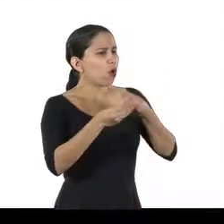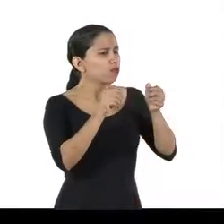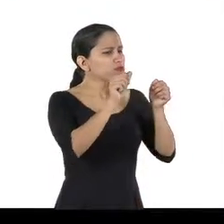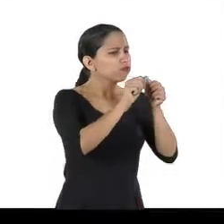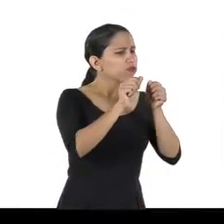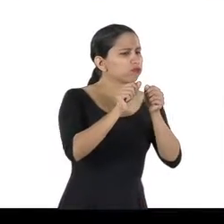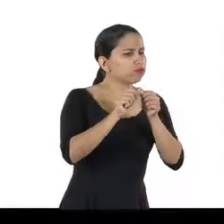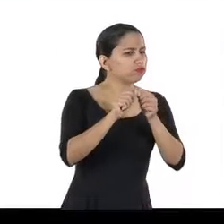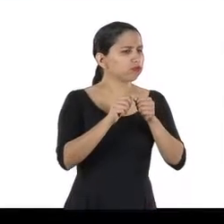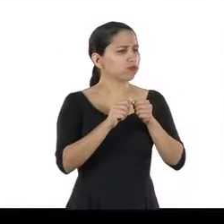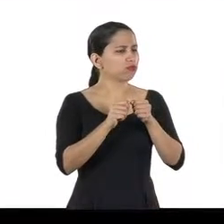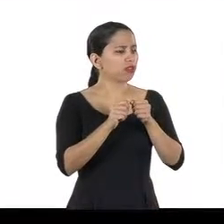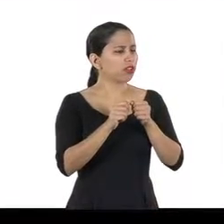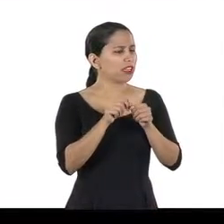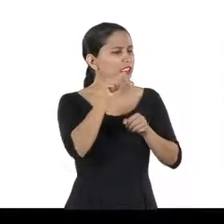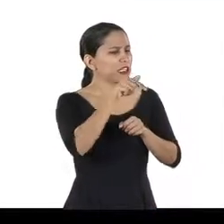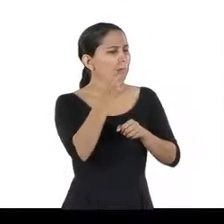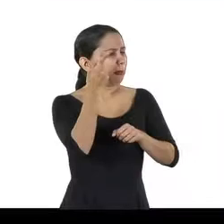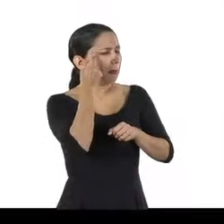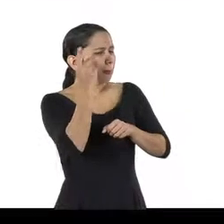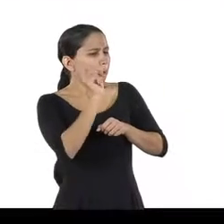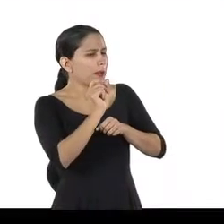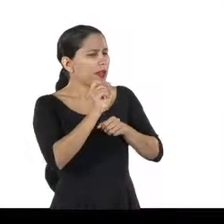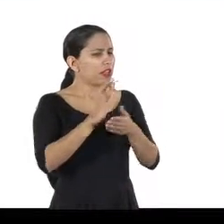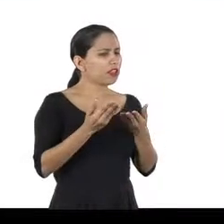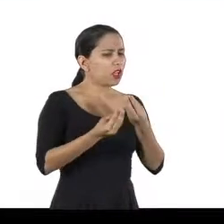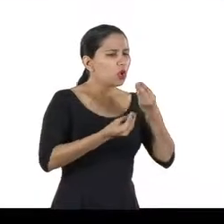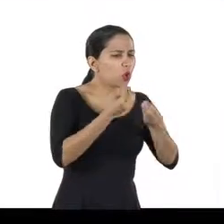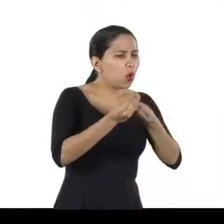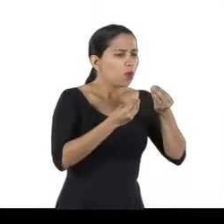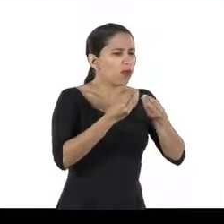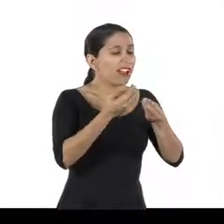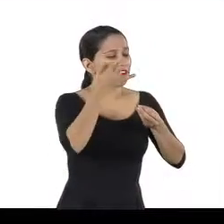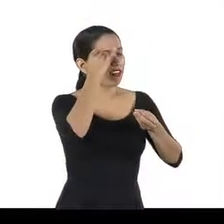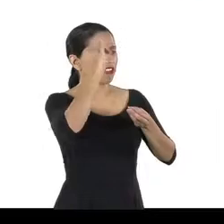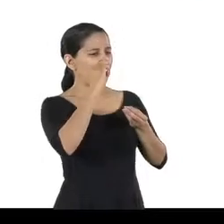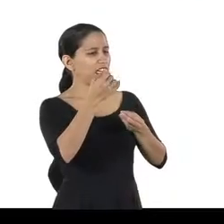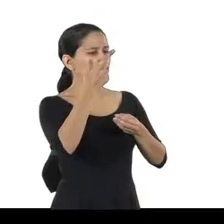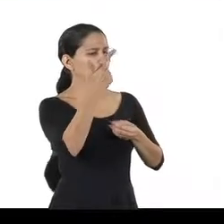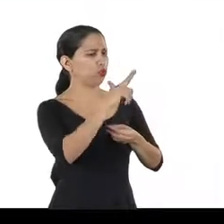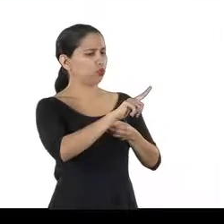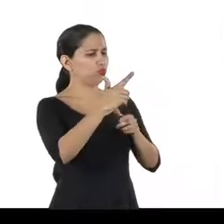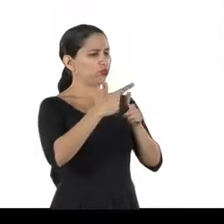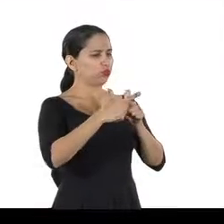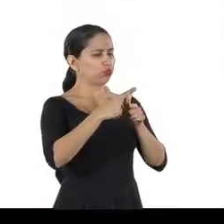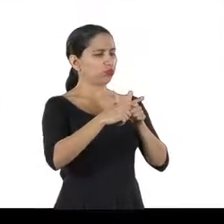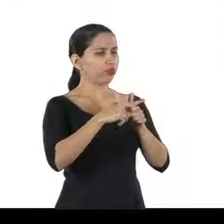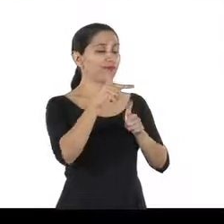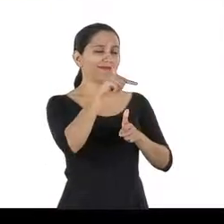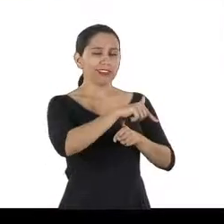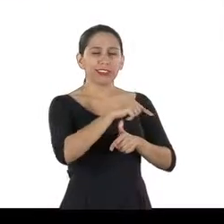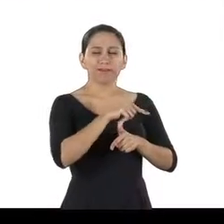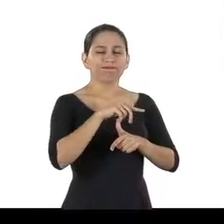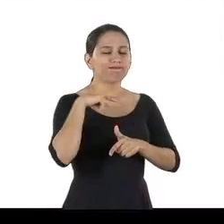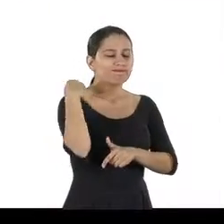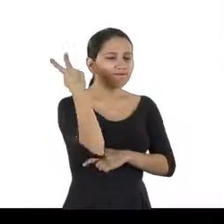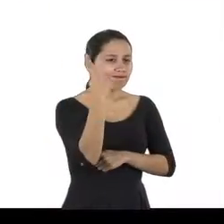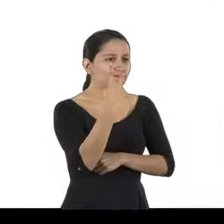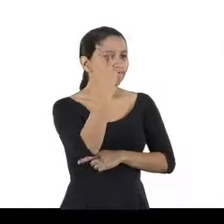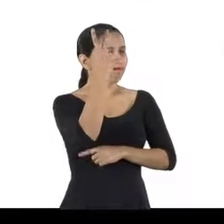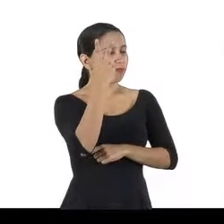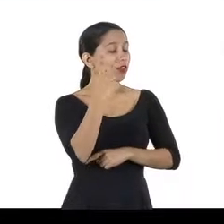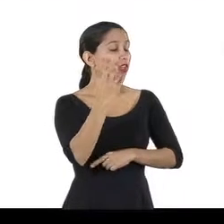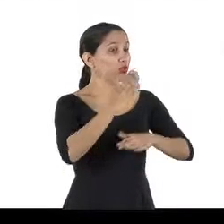vou verificar os possíveis gaps para aquela etapa, para aquela execução, para que ele não ocorre novamente. O PDCA é uma ferramenta valiosíssima, muito